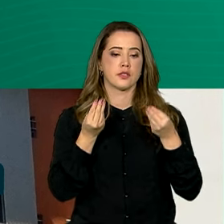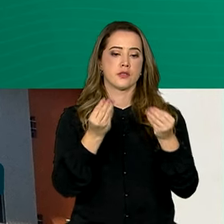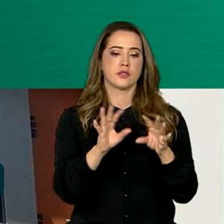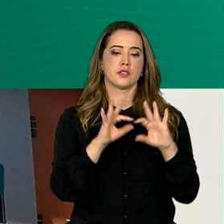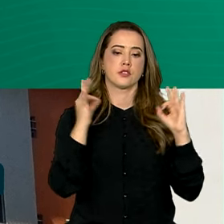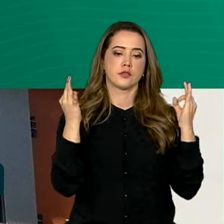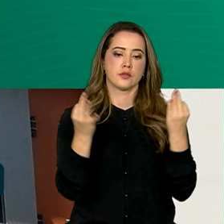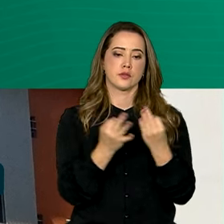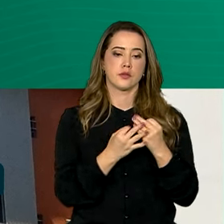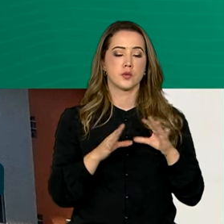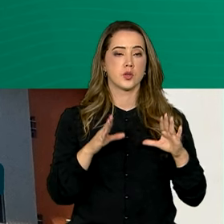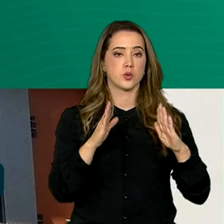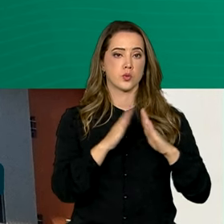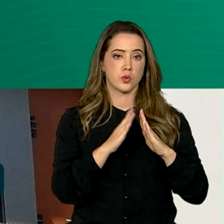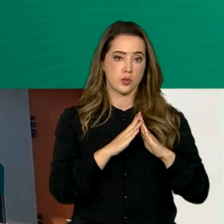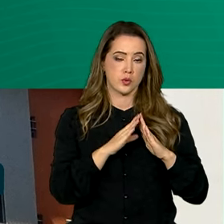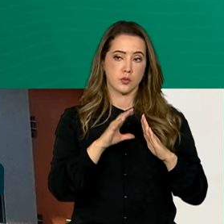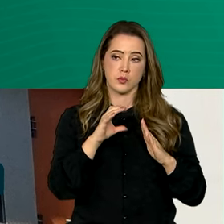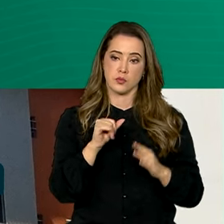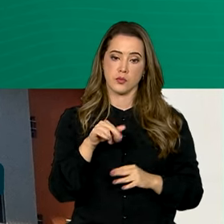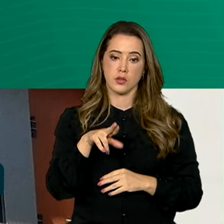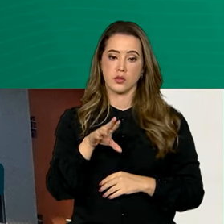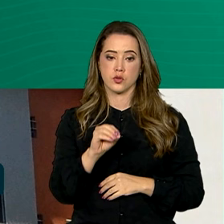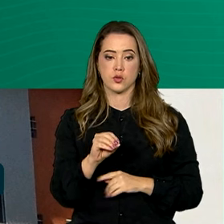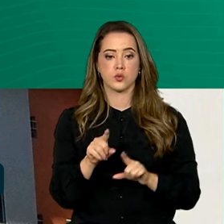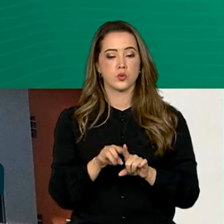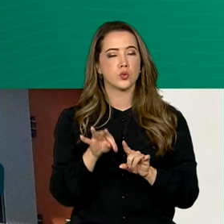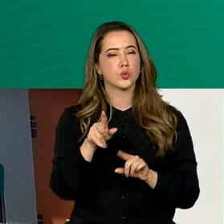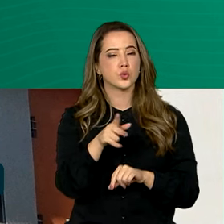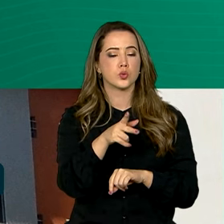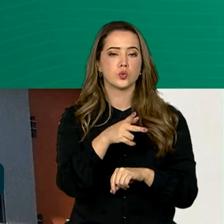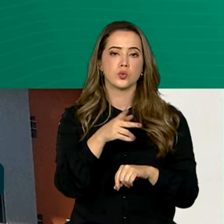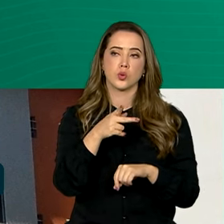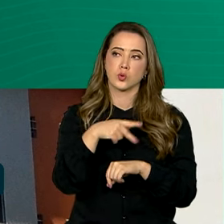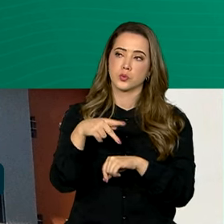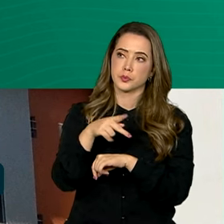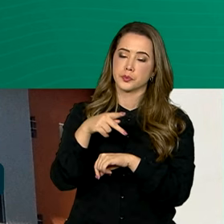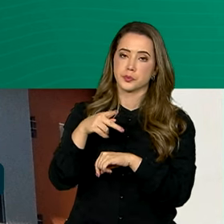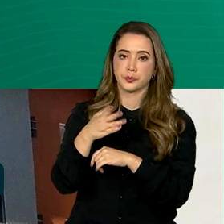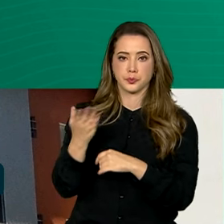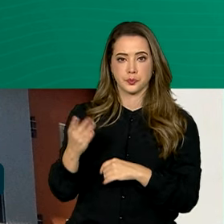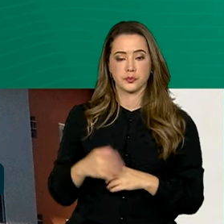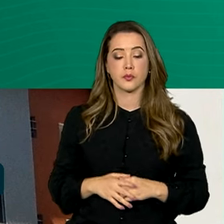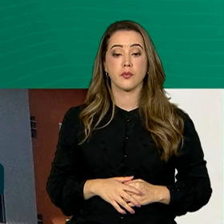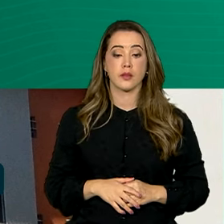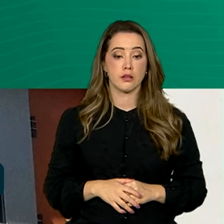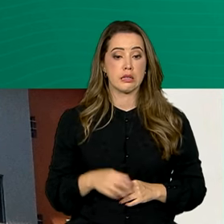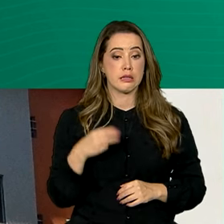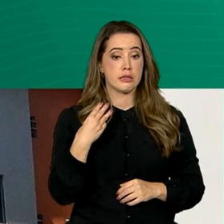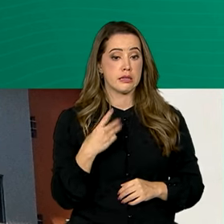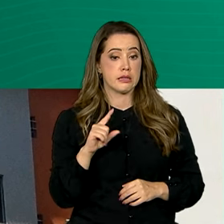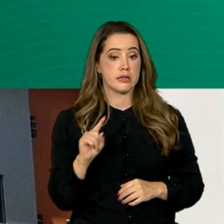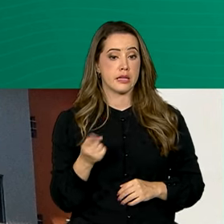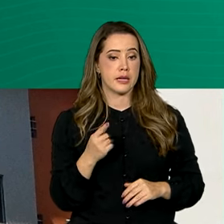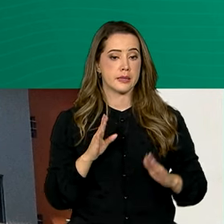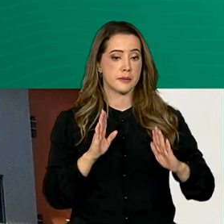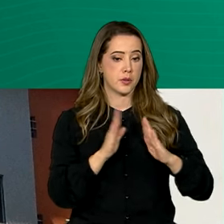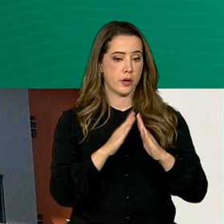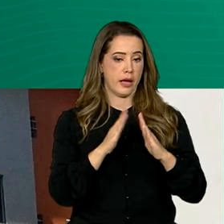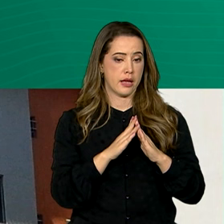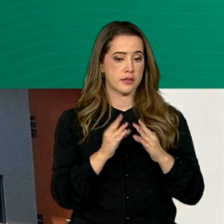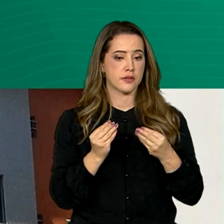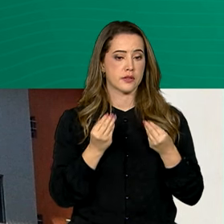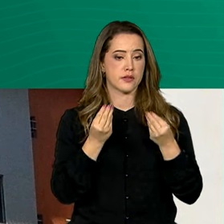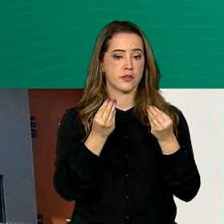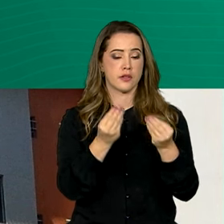famílias integrantes dos cadastros habitacionais em todos os estados brasileiros. As 3.000 unidades restantes